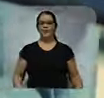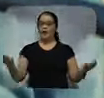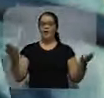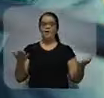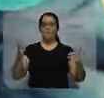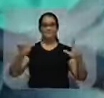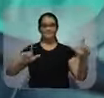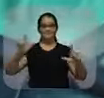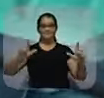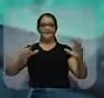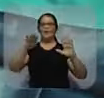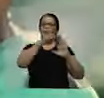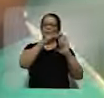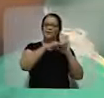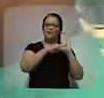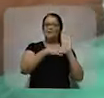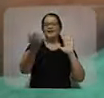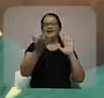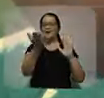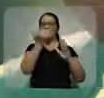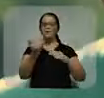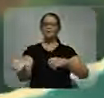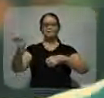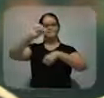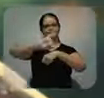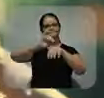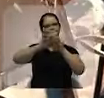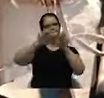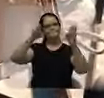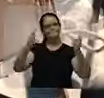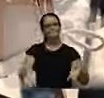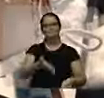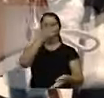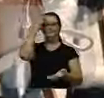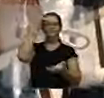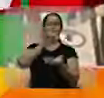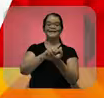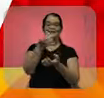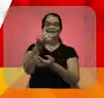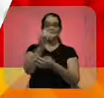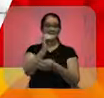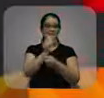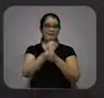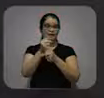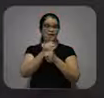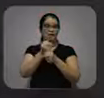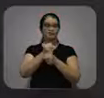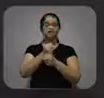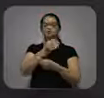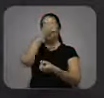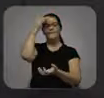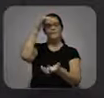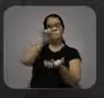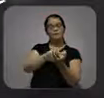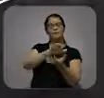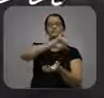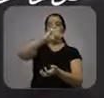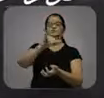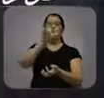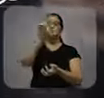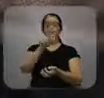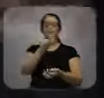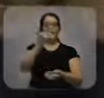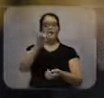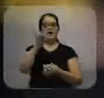No ar, o programa de quem quer comida na mesa dos pernambucanos. Há 60 anos, o pernambucano